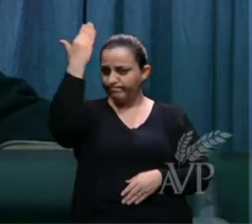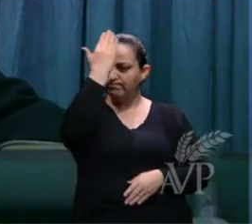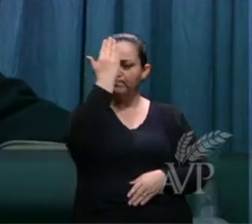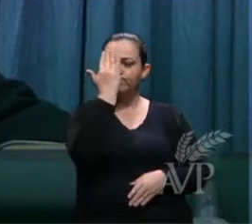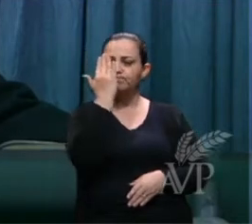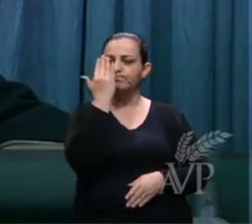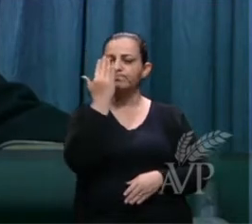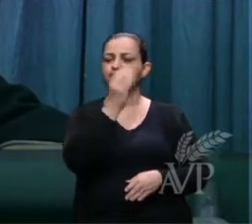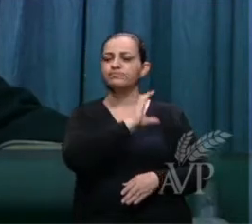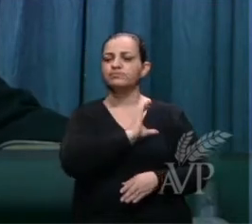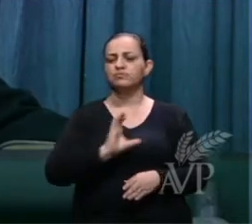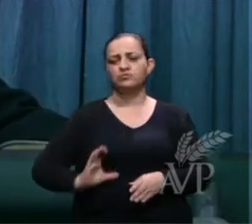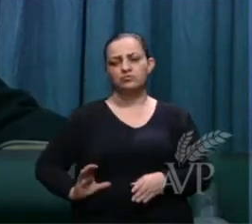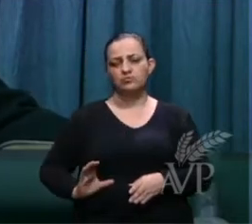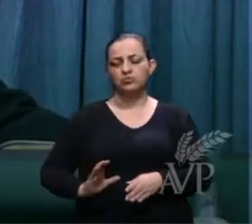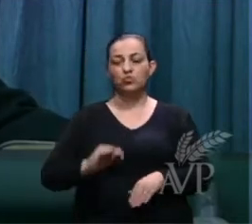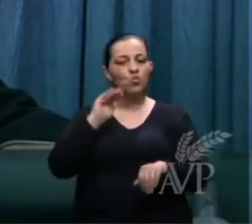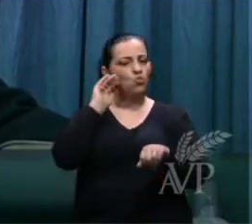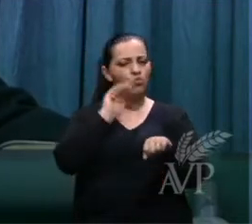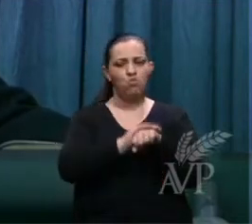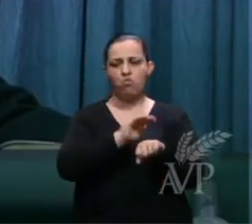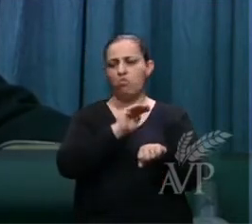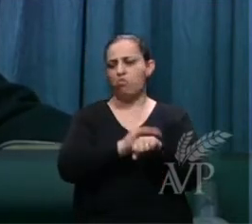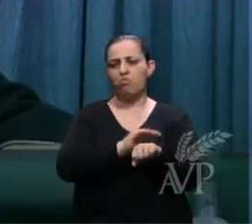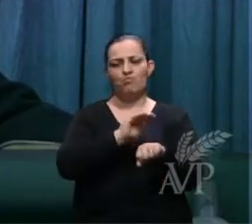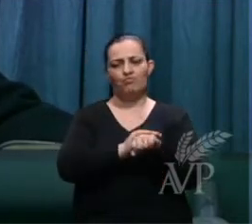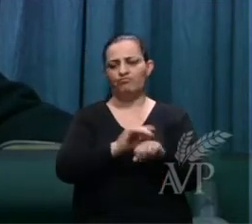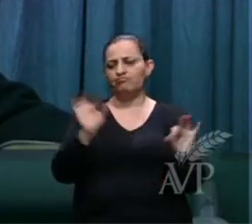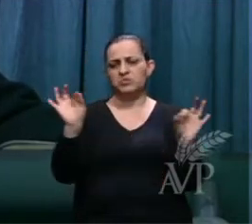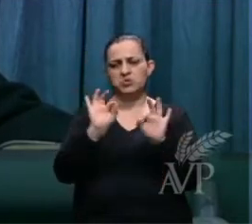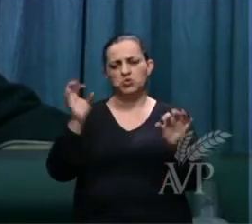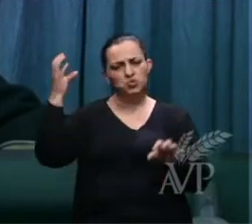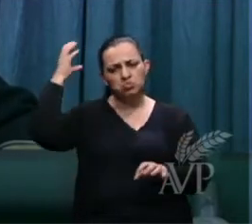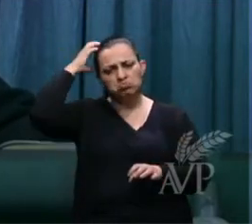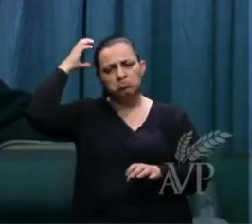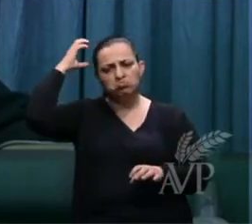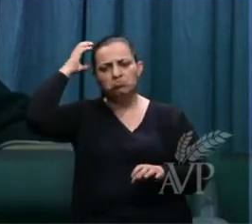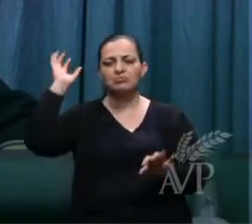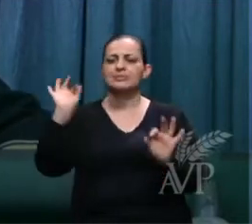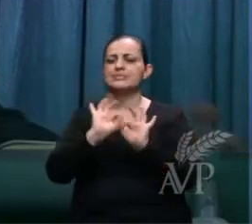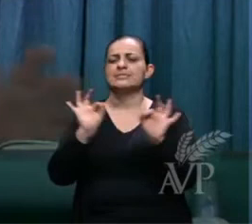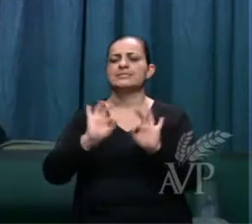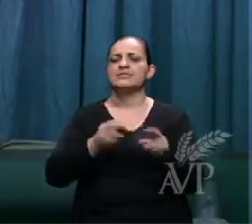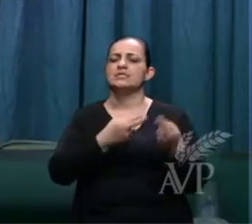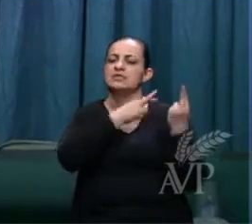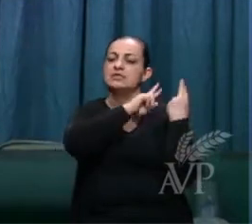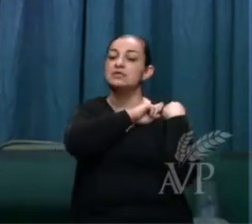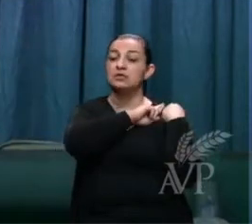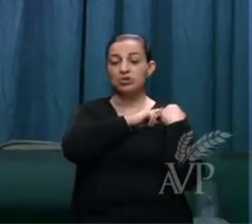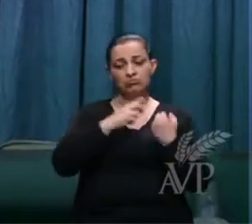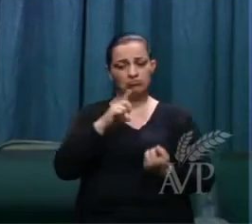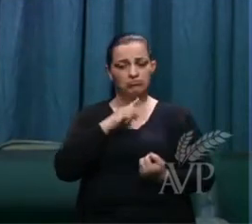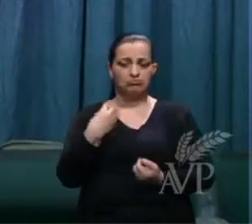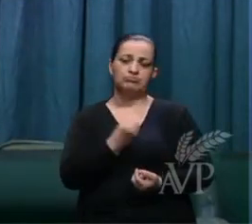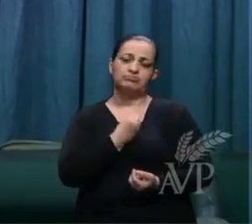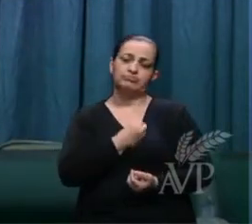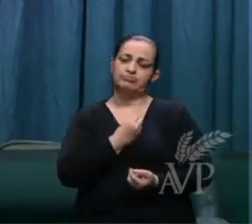como uma pessoa culpada, uma pessoa que não assumiu a responsabilidade